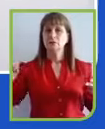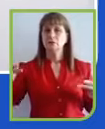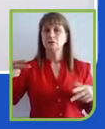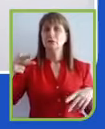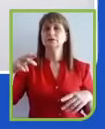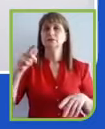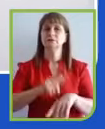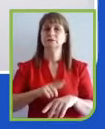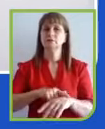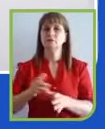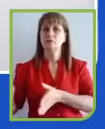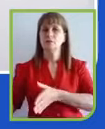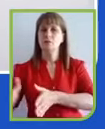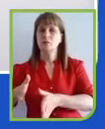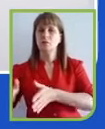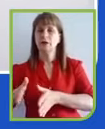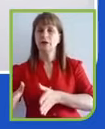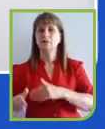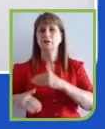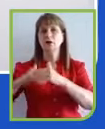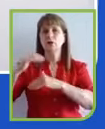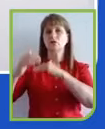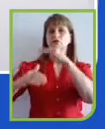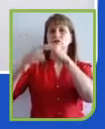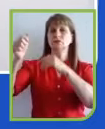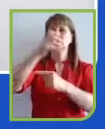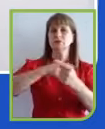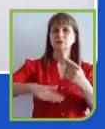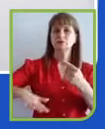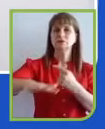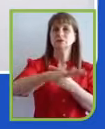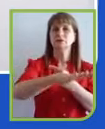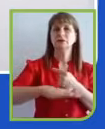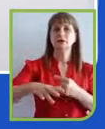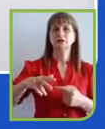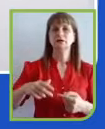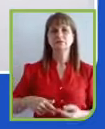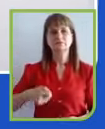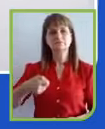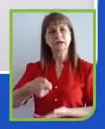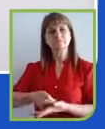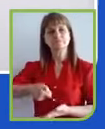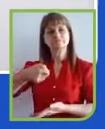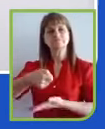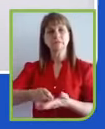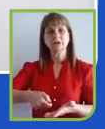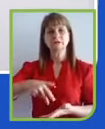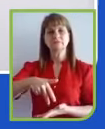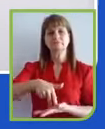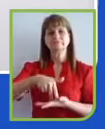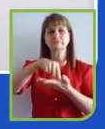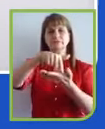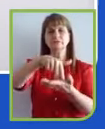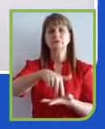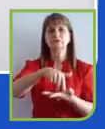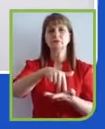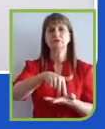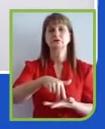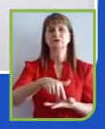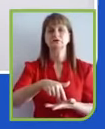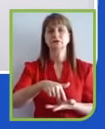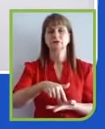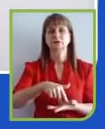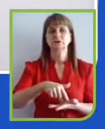e construir uma sociedade mais resiliente e mais profícua para todos nós. O multilateralismo não